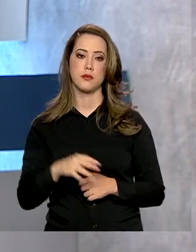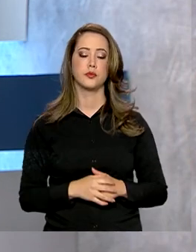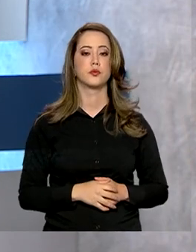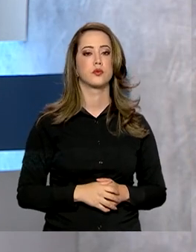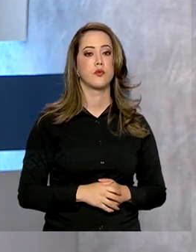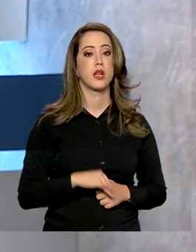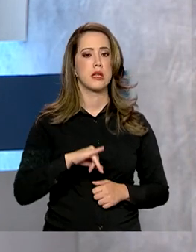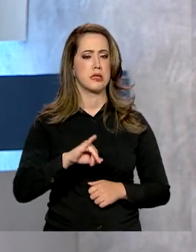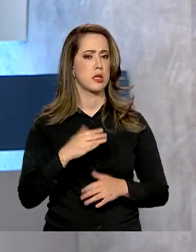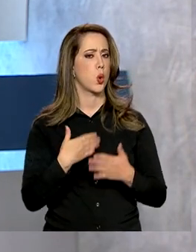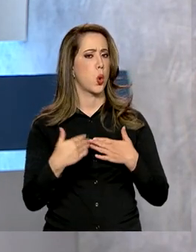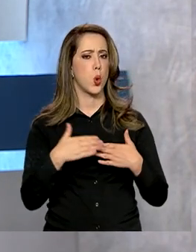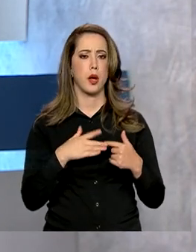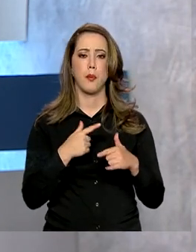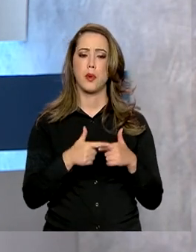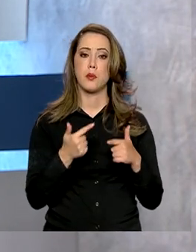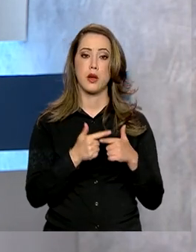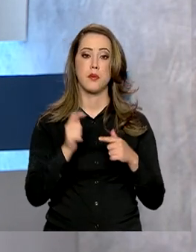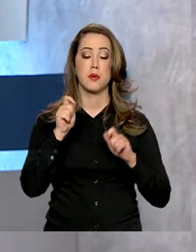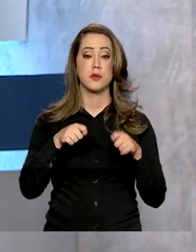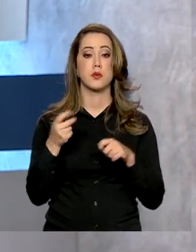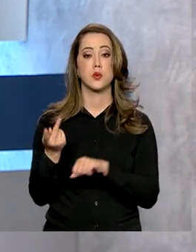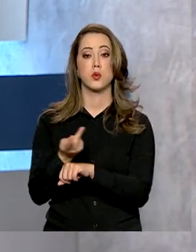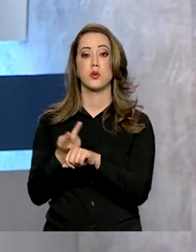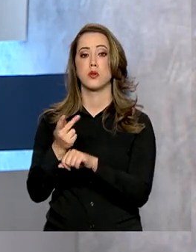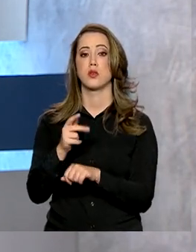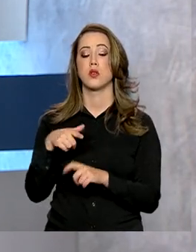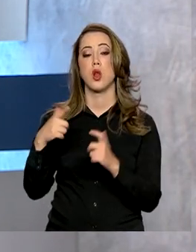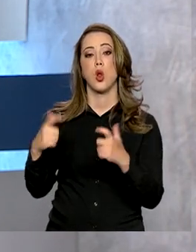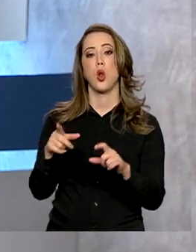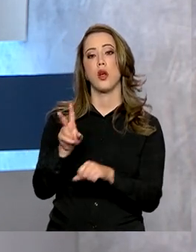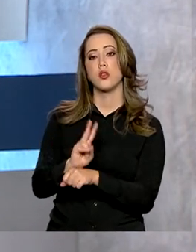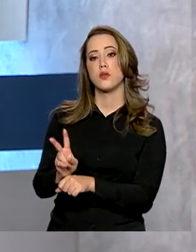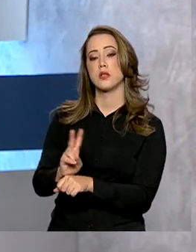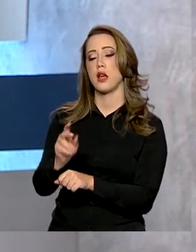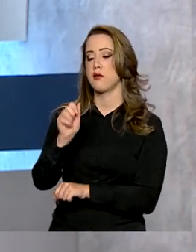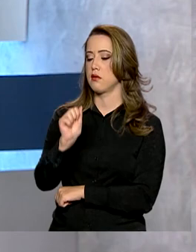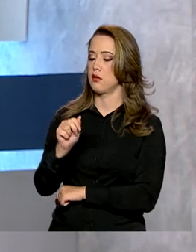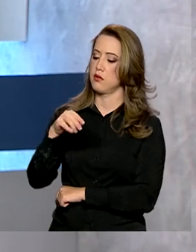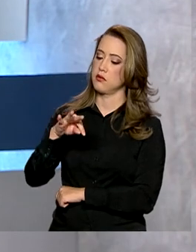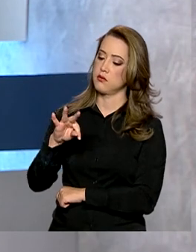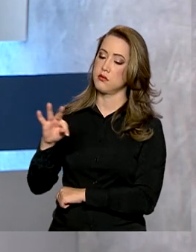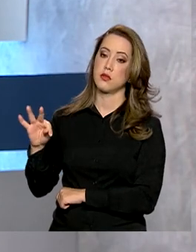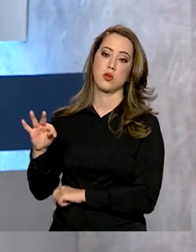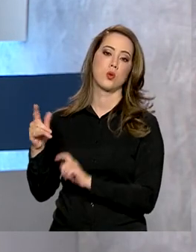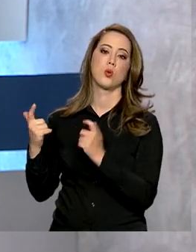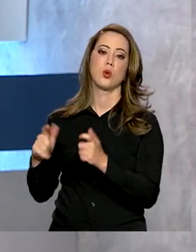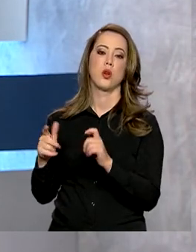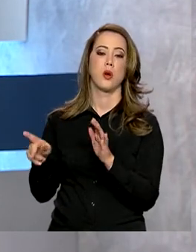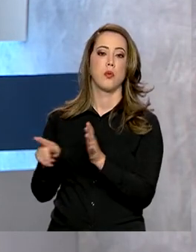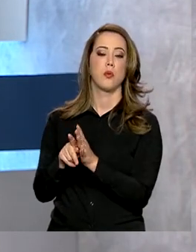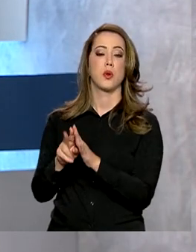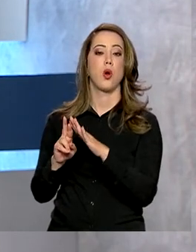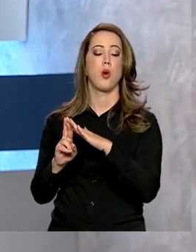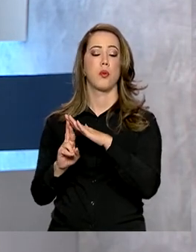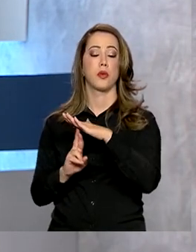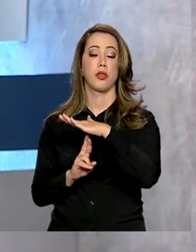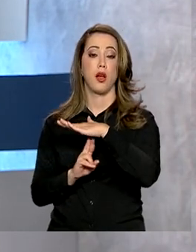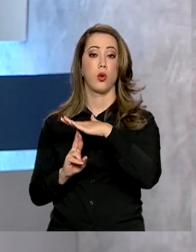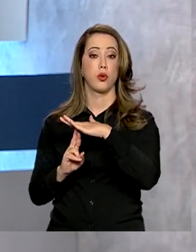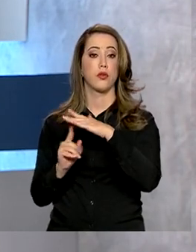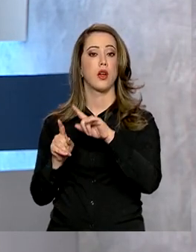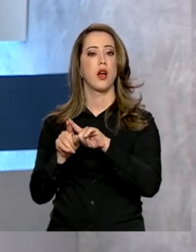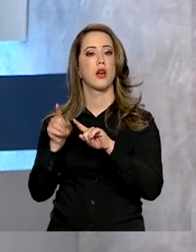ocorrer alguma irregularidade, o passageiro deve procurar a sala de fiscalização da ANTT no terminal rodoviário ou entrar em